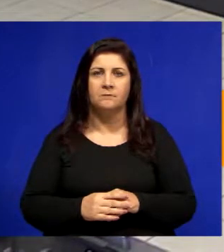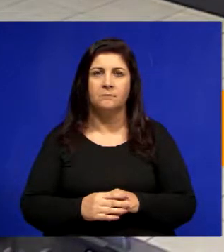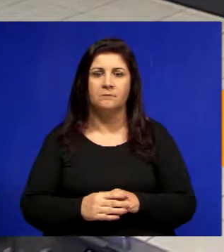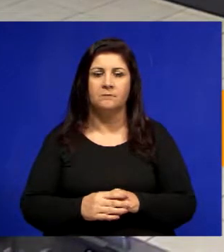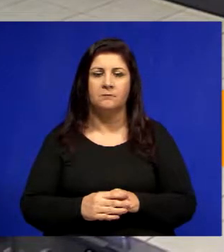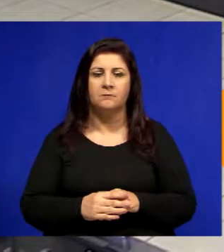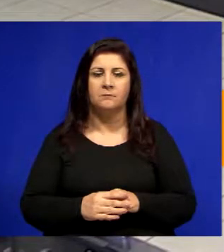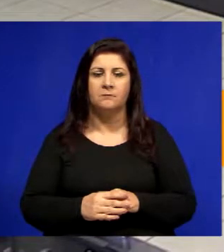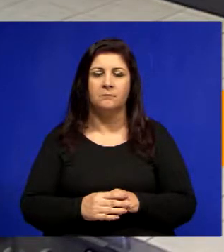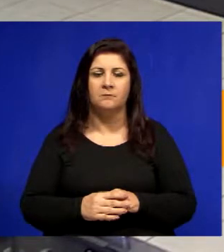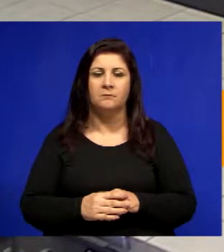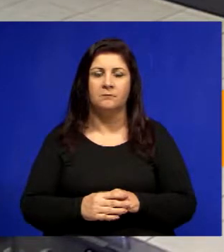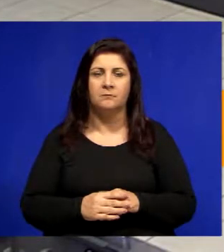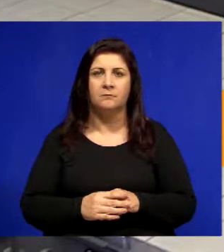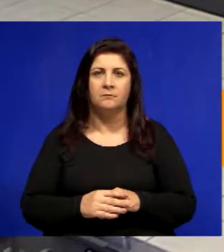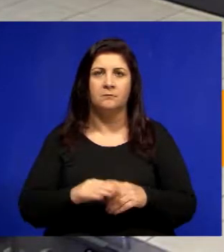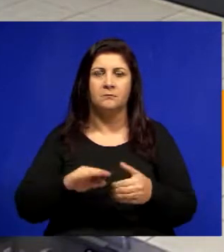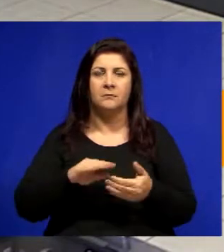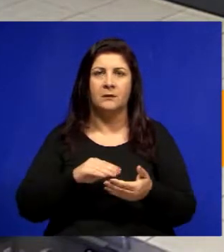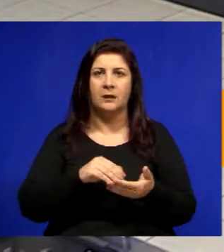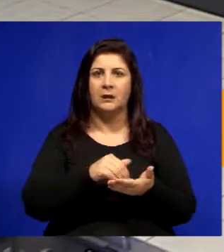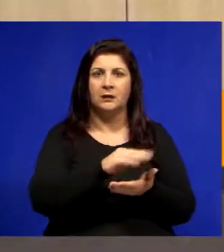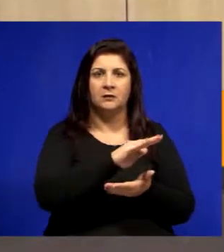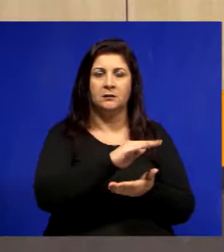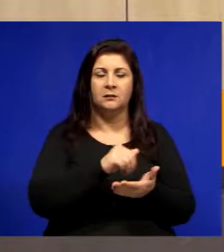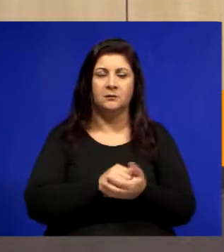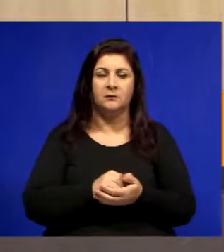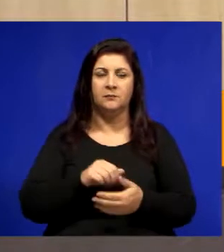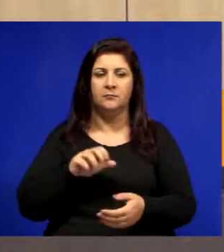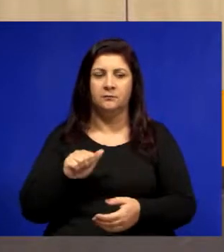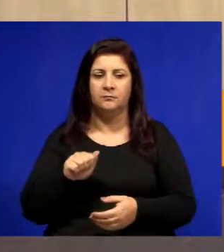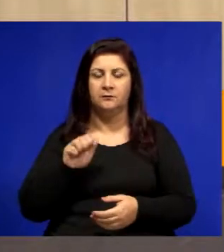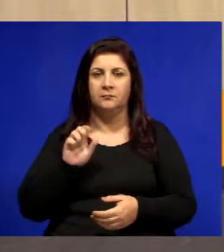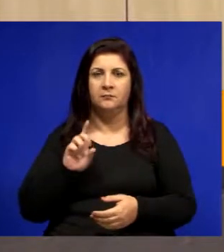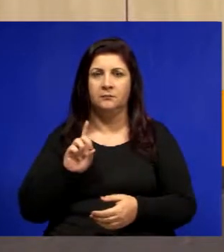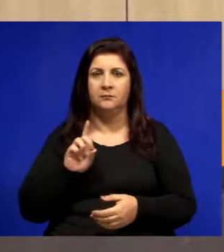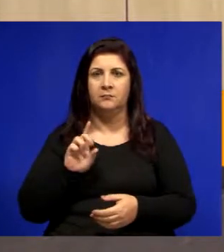Como vota a vereadora Abner de Madureira Favorável